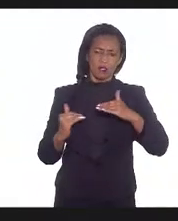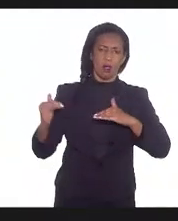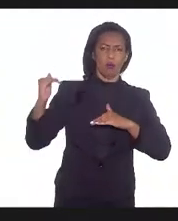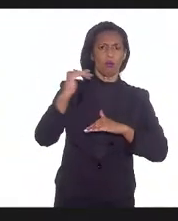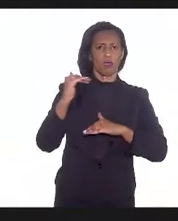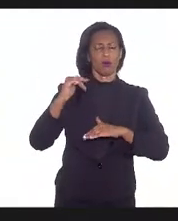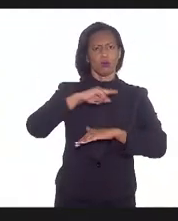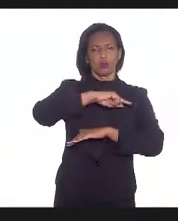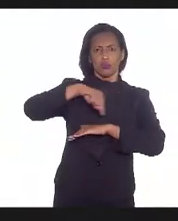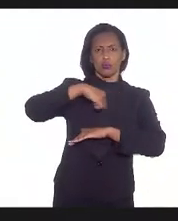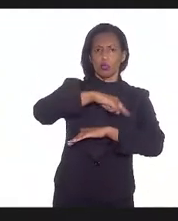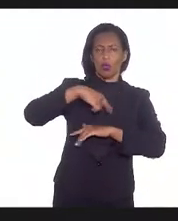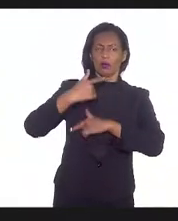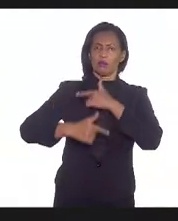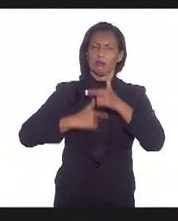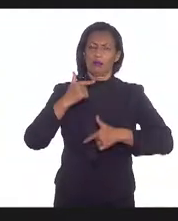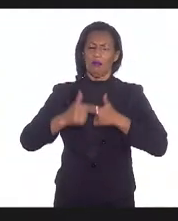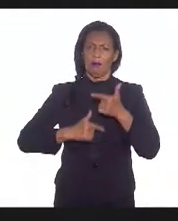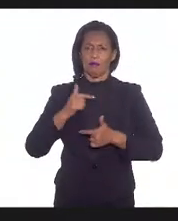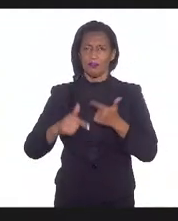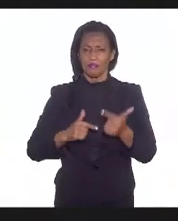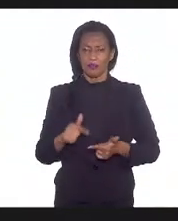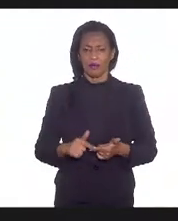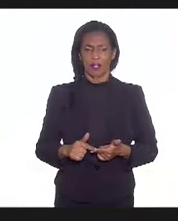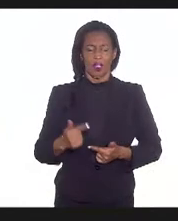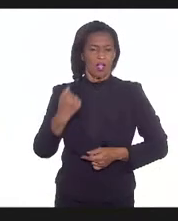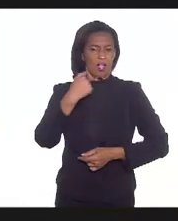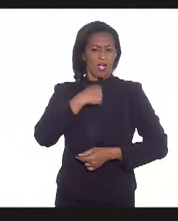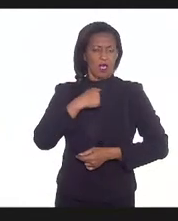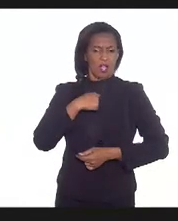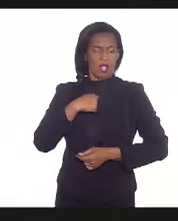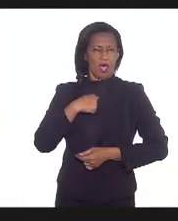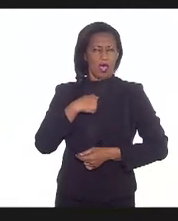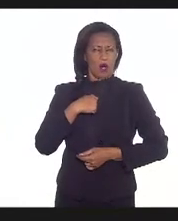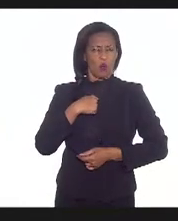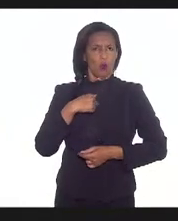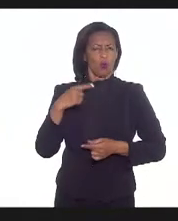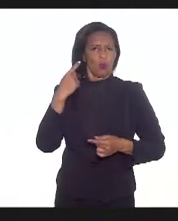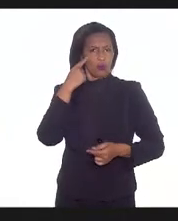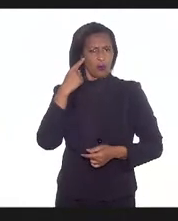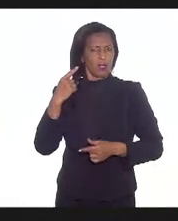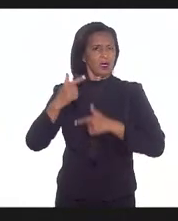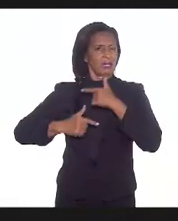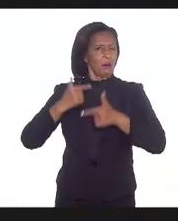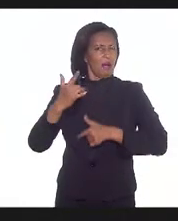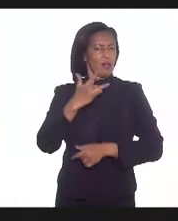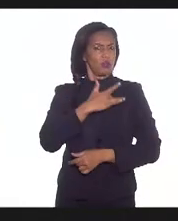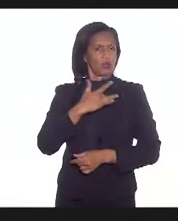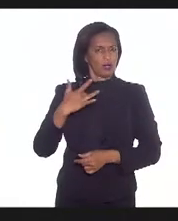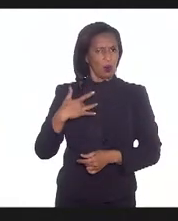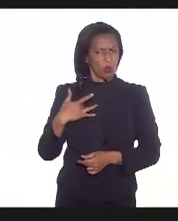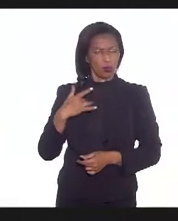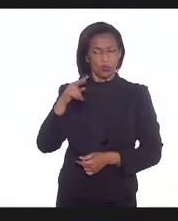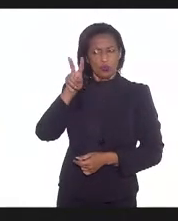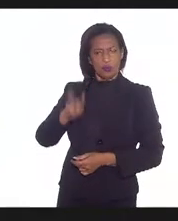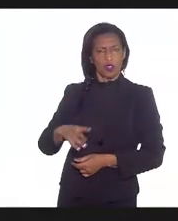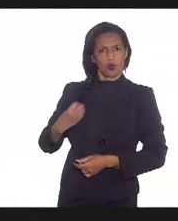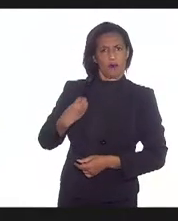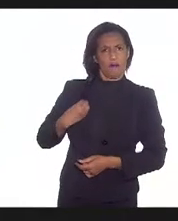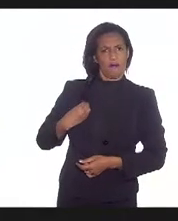jornada de trabalho é um risco à saúde e à vida dessas pessoas. É isso.